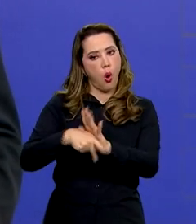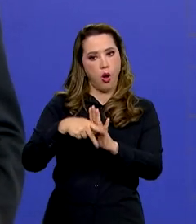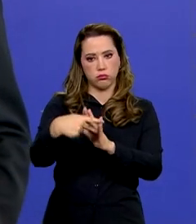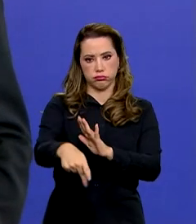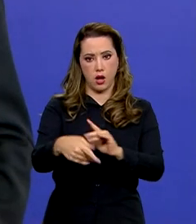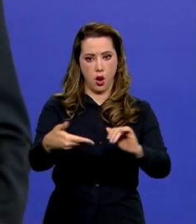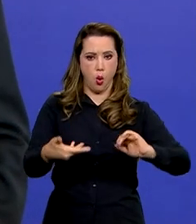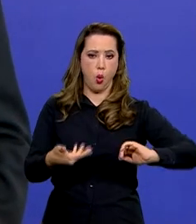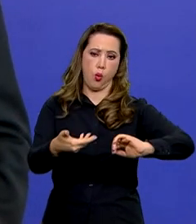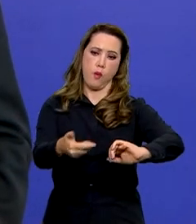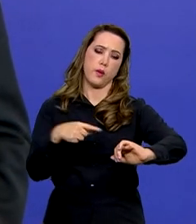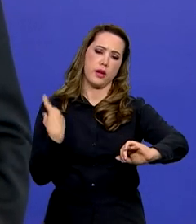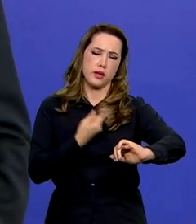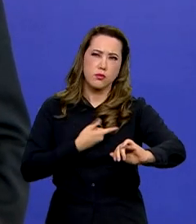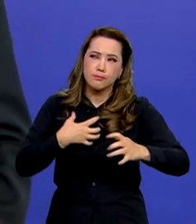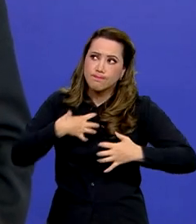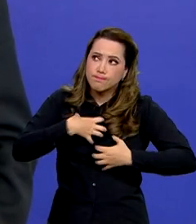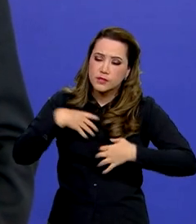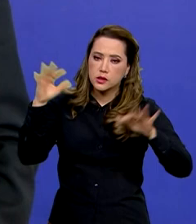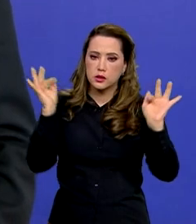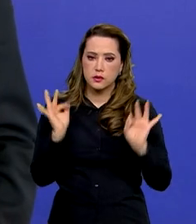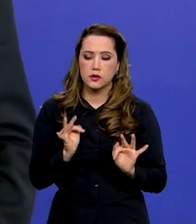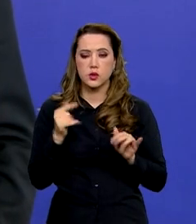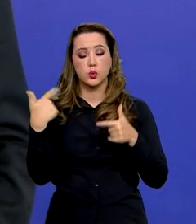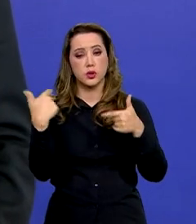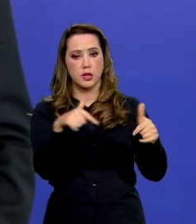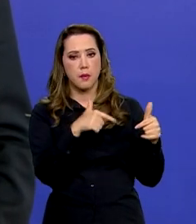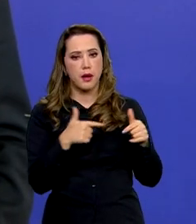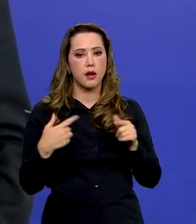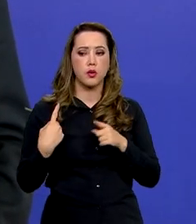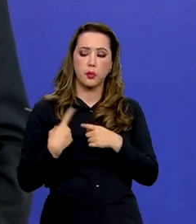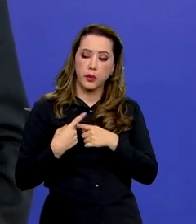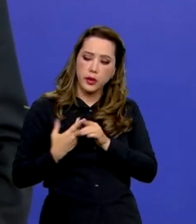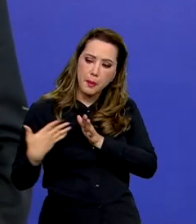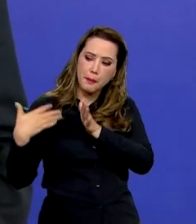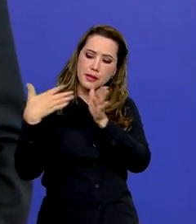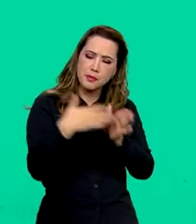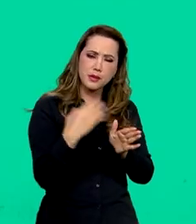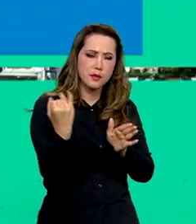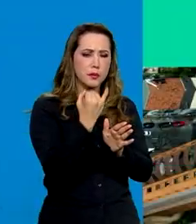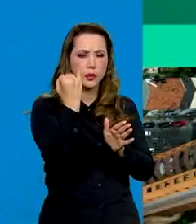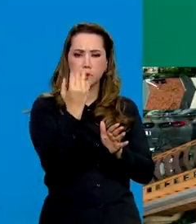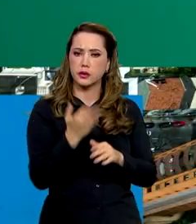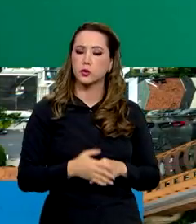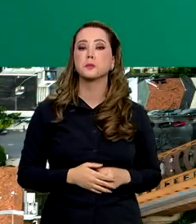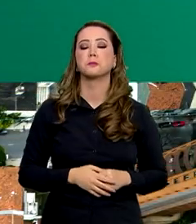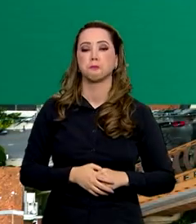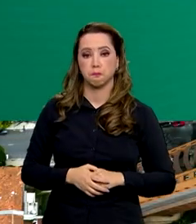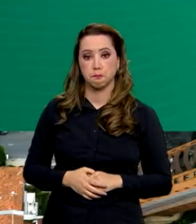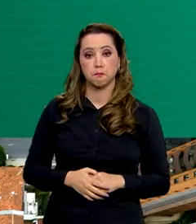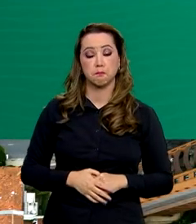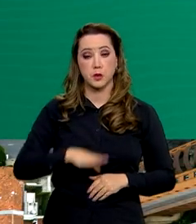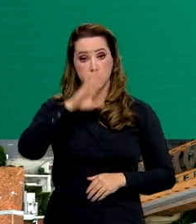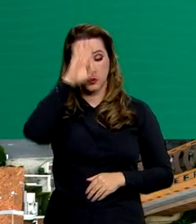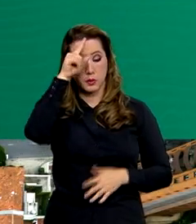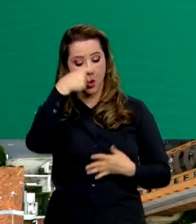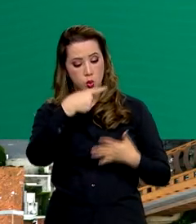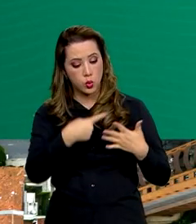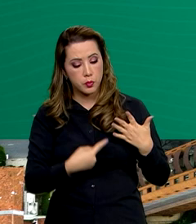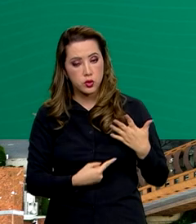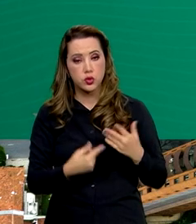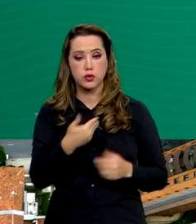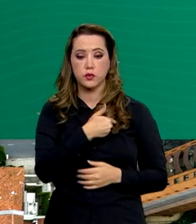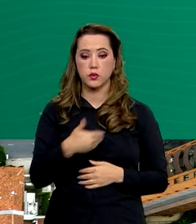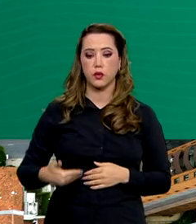Nós estamos muito felizes com o trabalho, foi uma participação muito intensa. As prioridades do governo para o período